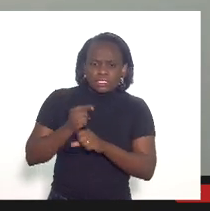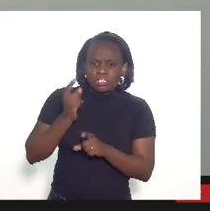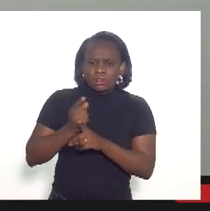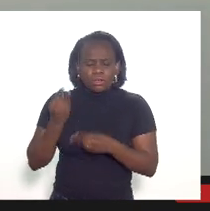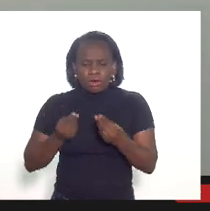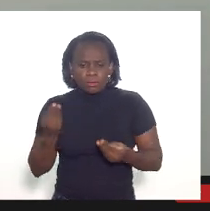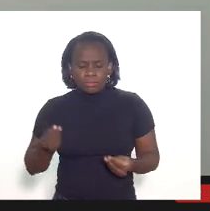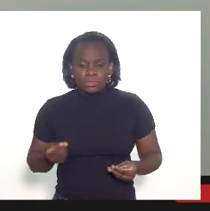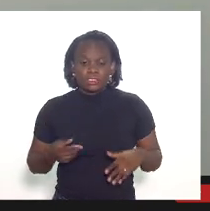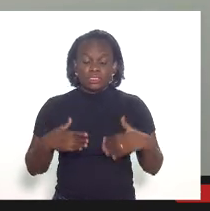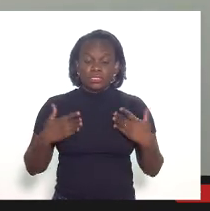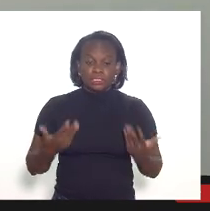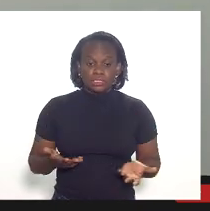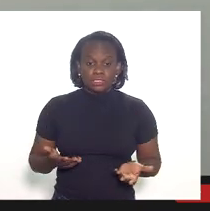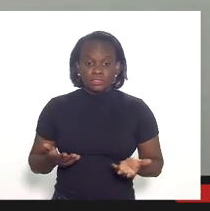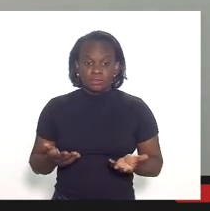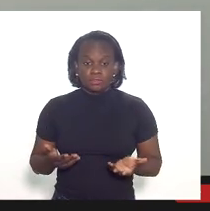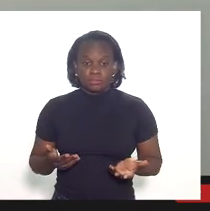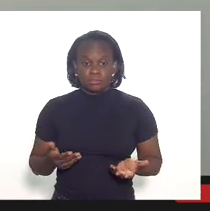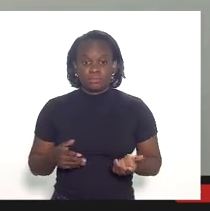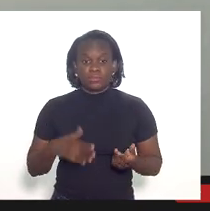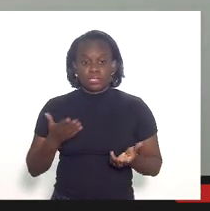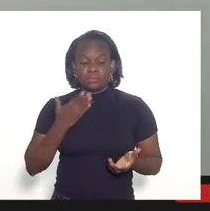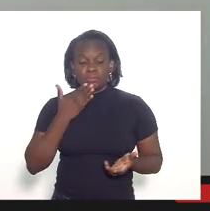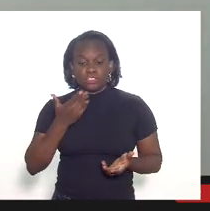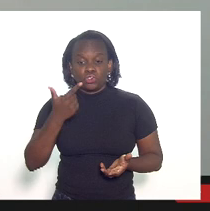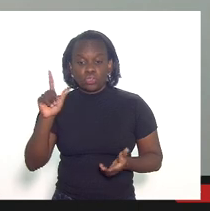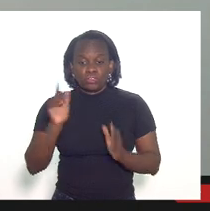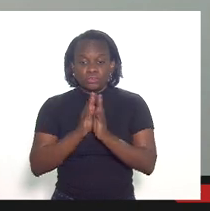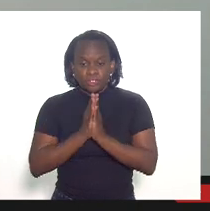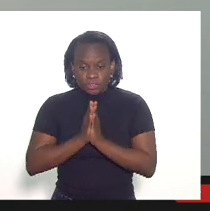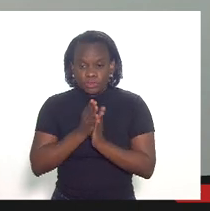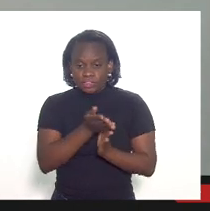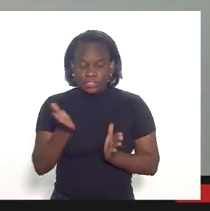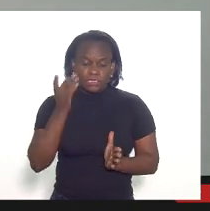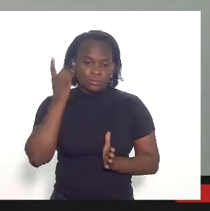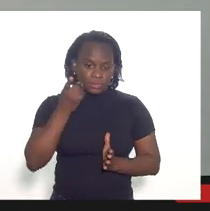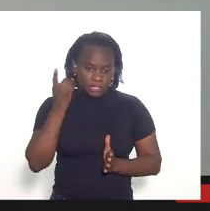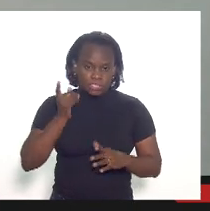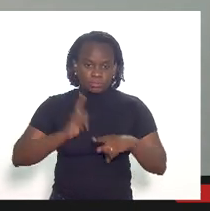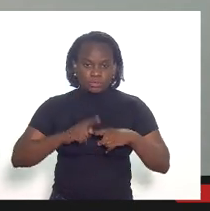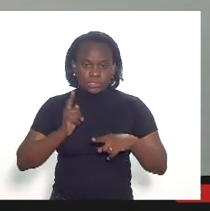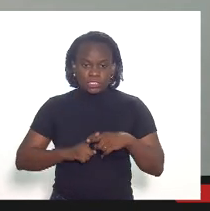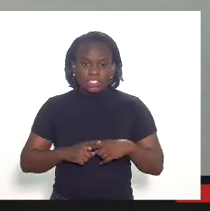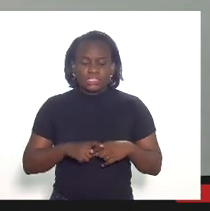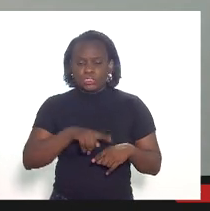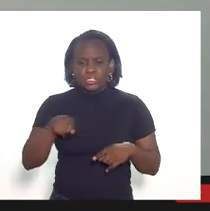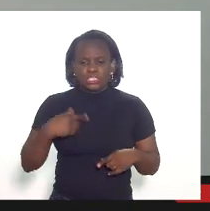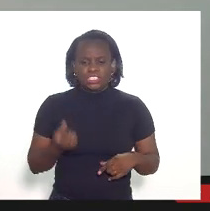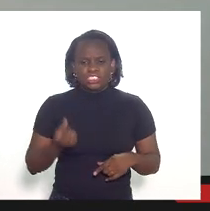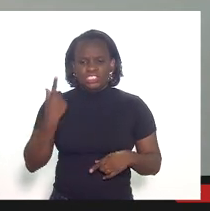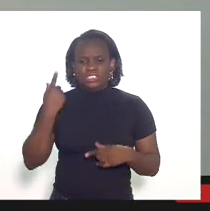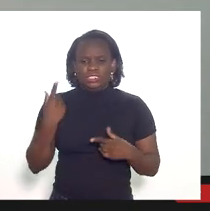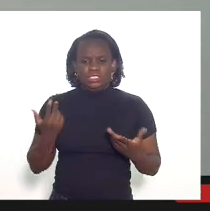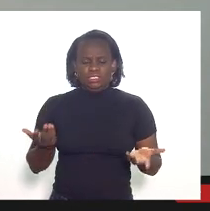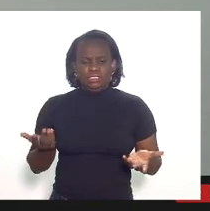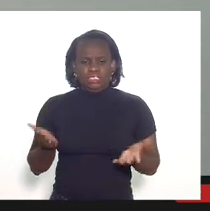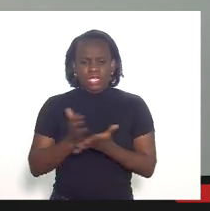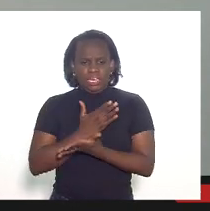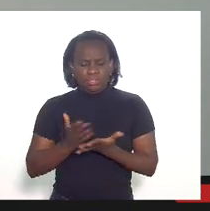e assim eu queria pedir outro favor para os seus deputados porque nos causou estranheza algumas